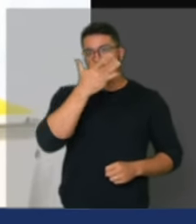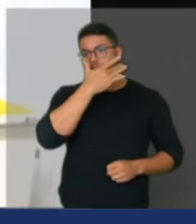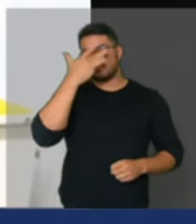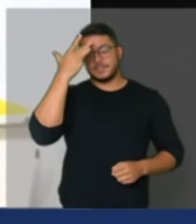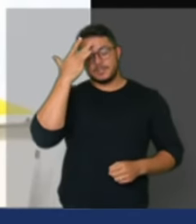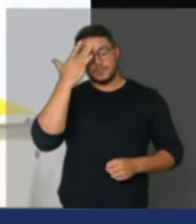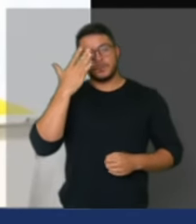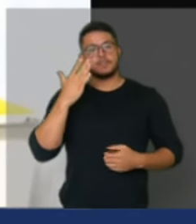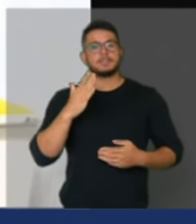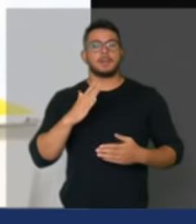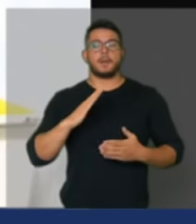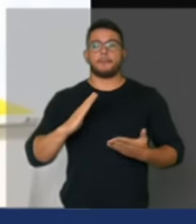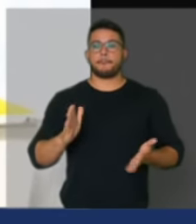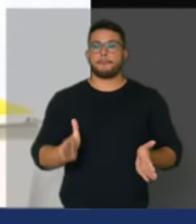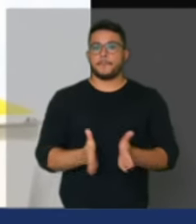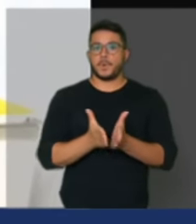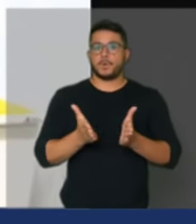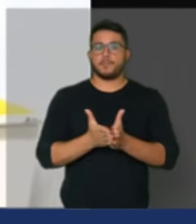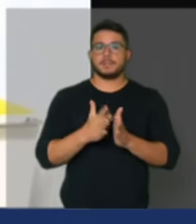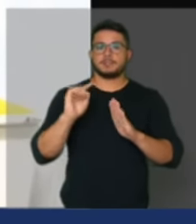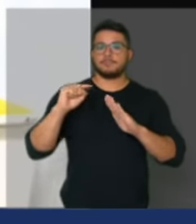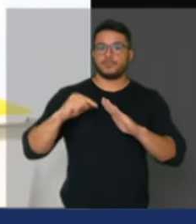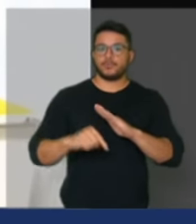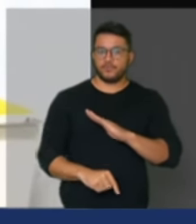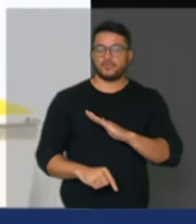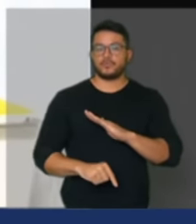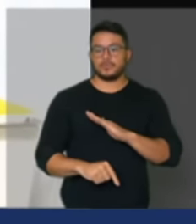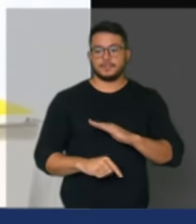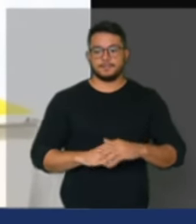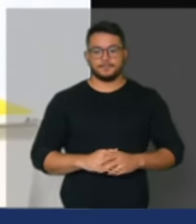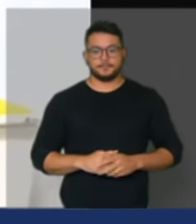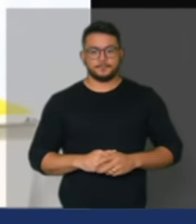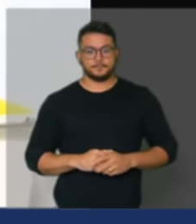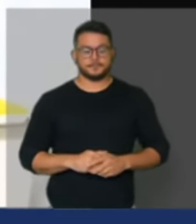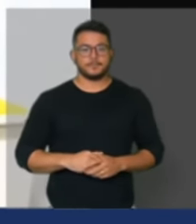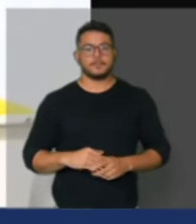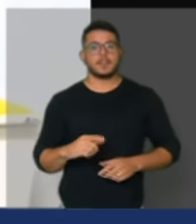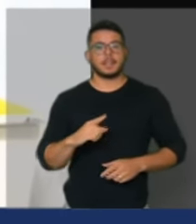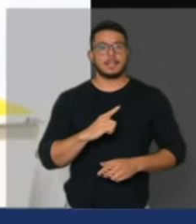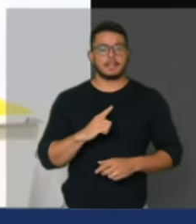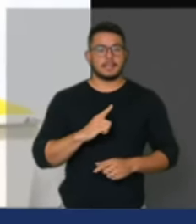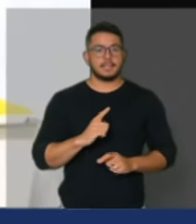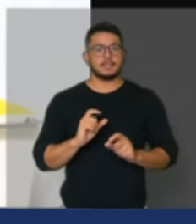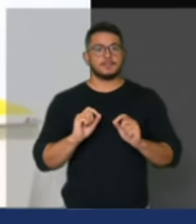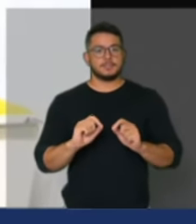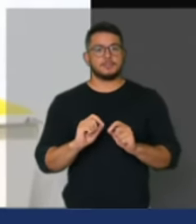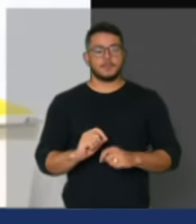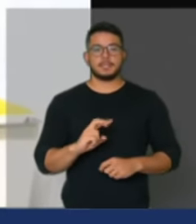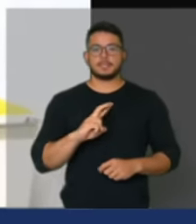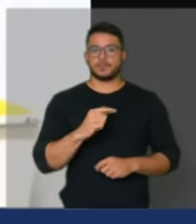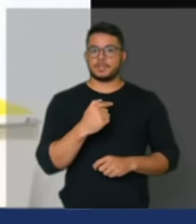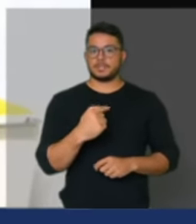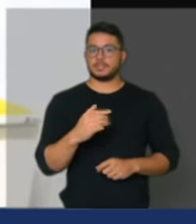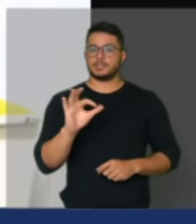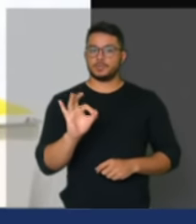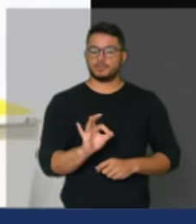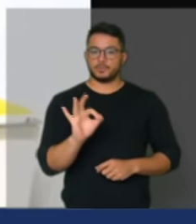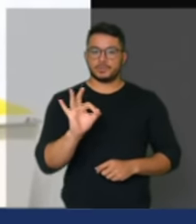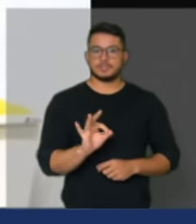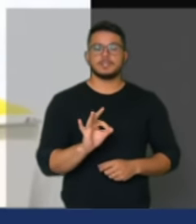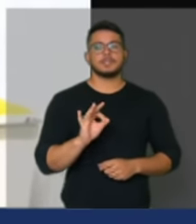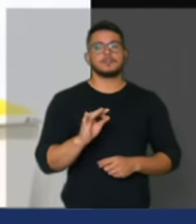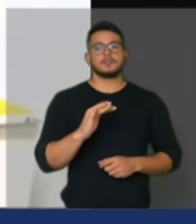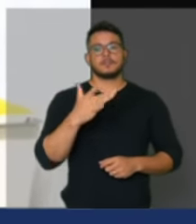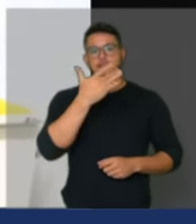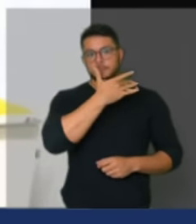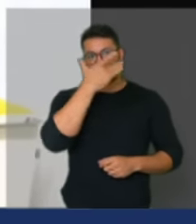117 milhões de brasileiros que estão se alimentando mal, quer dizer que não estão fazendo as três refeições diárias